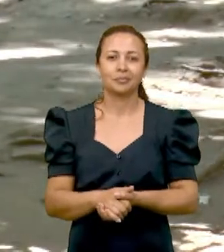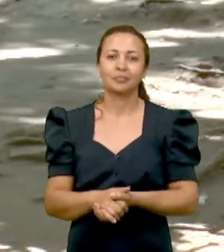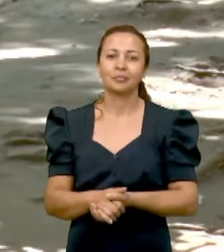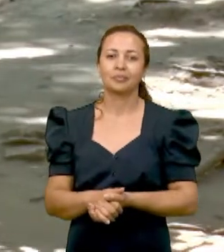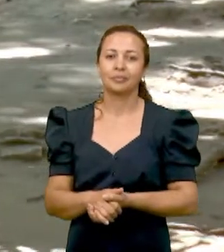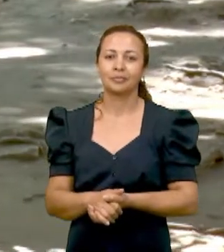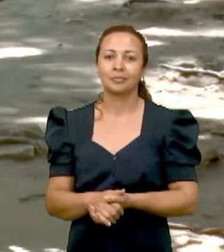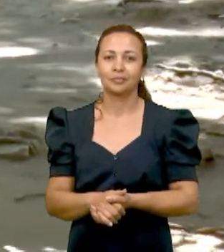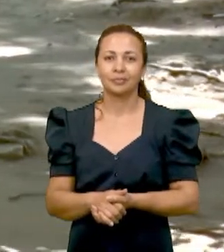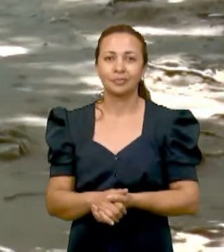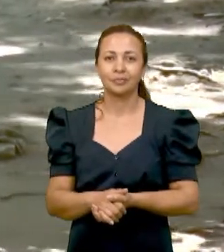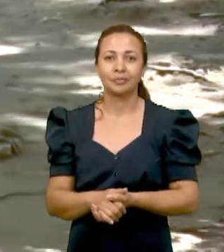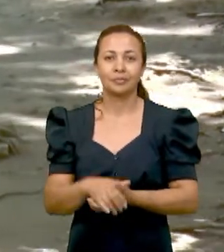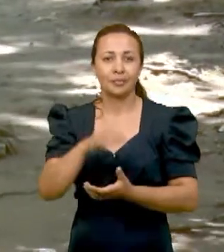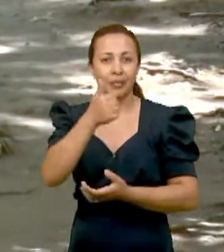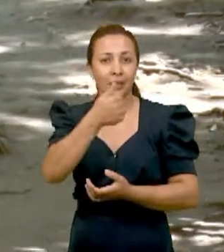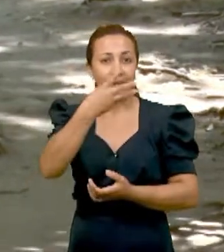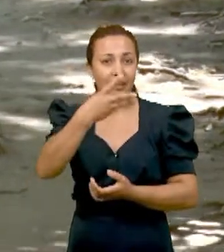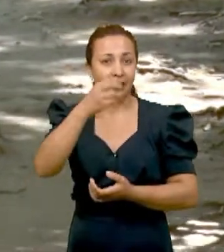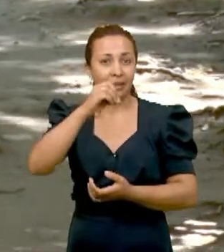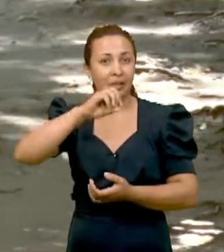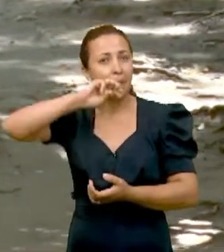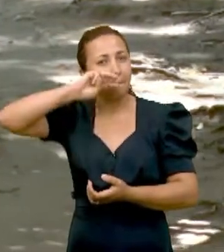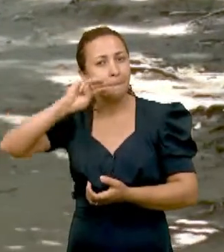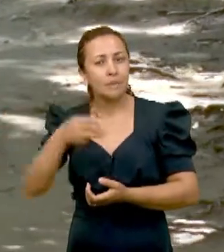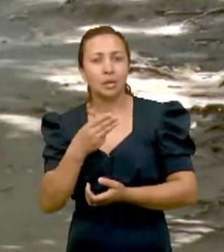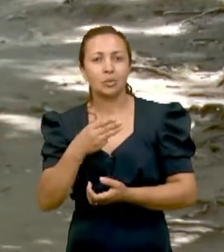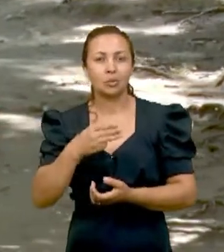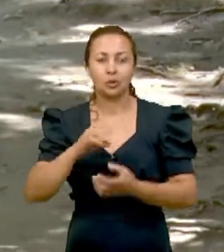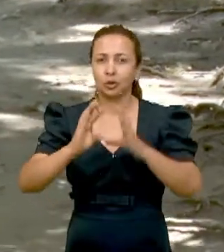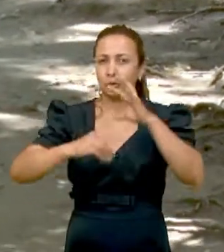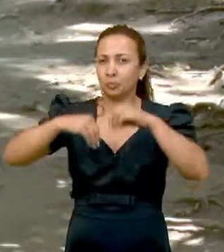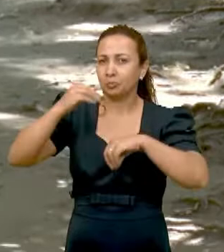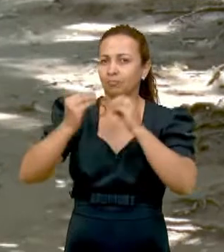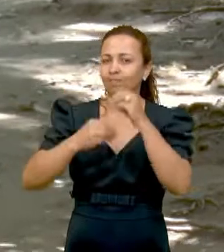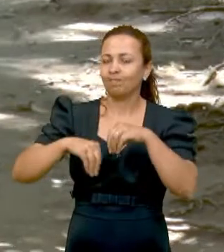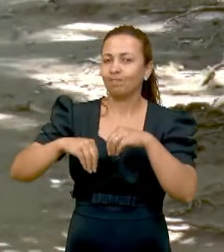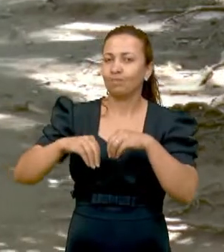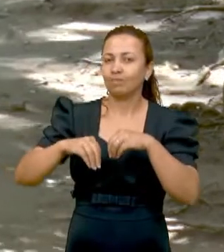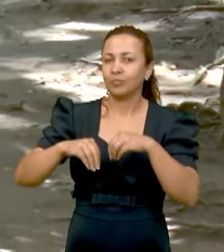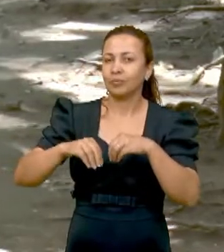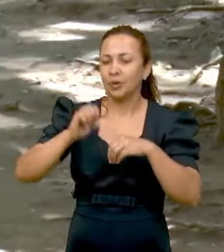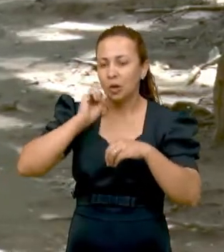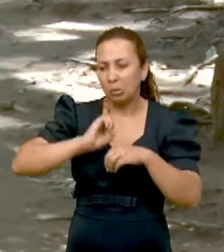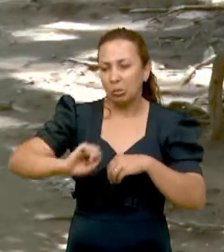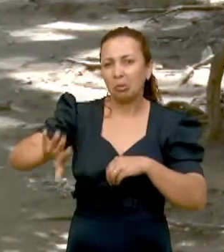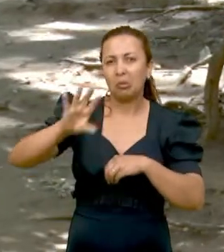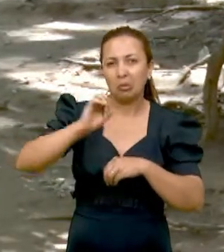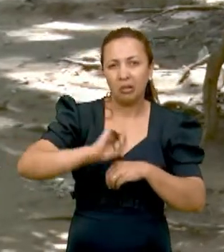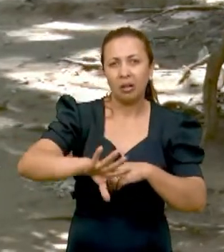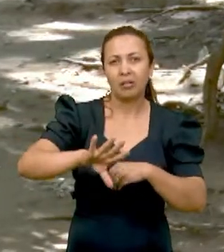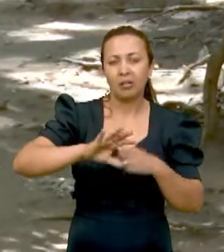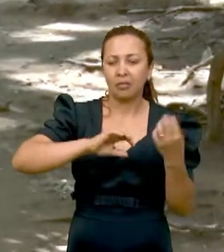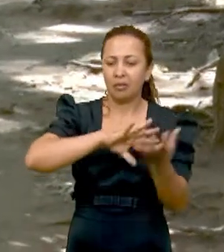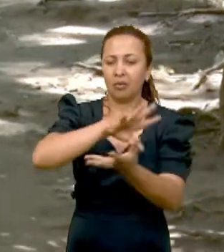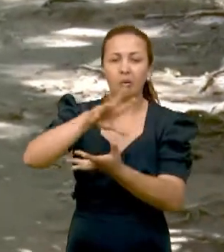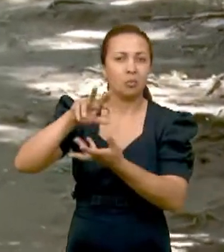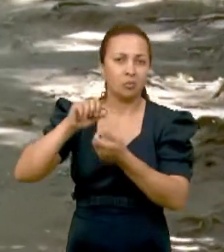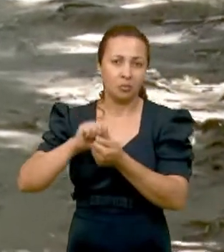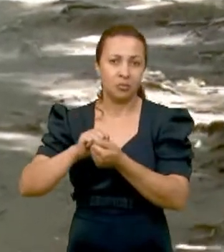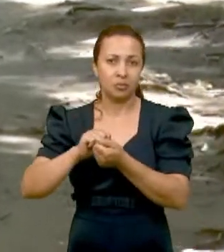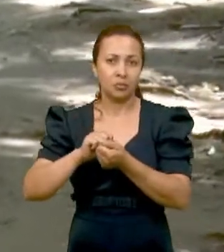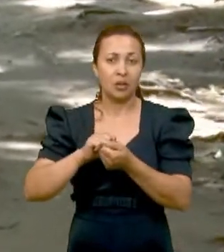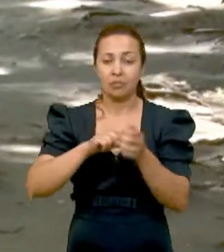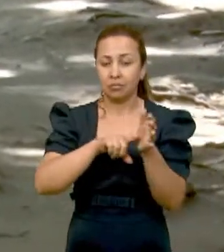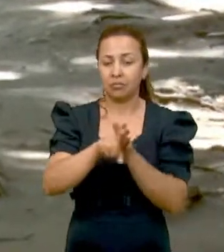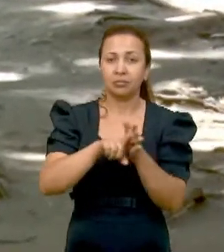130 milhões de toneladas de plásticos descartáveis foram jogados fora em todo o mundo, de acordo com a pesquisa do